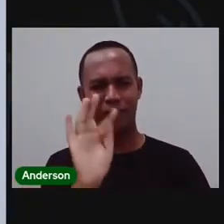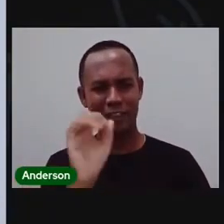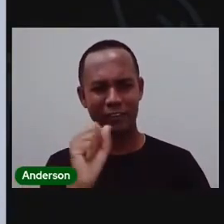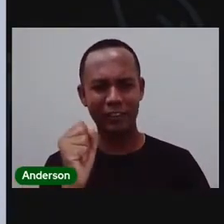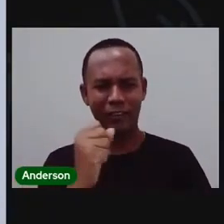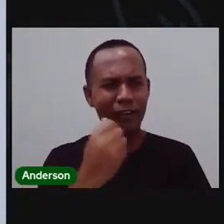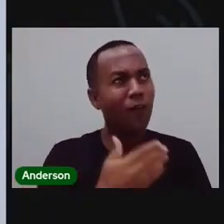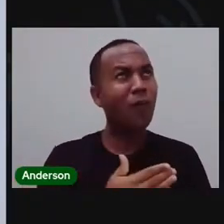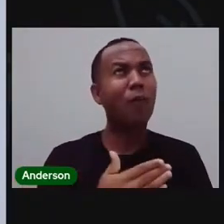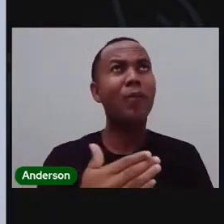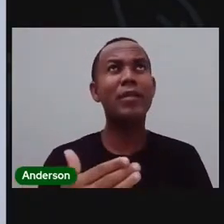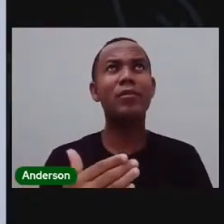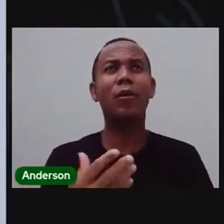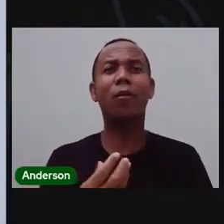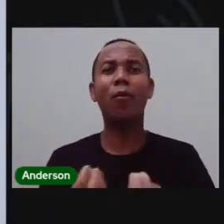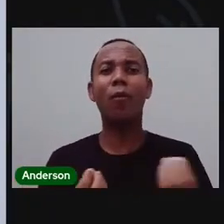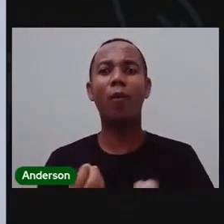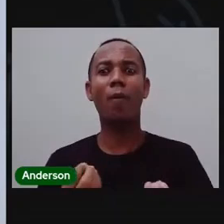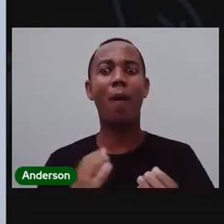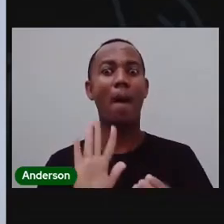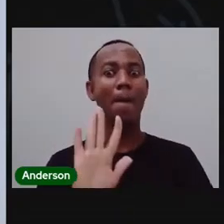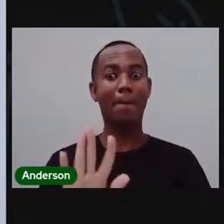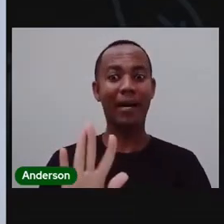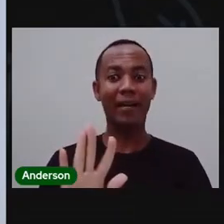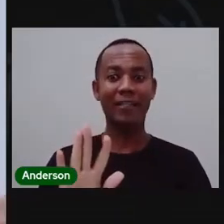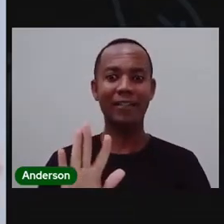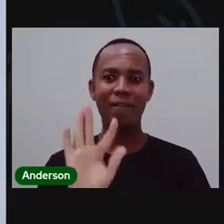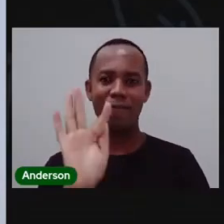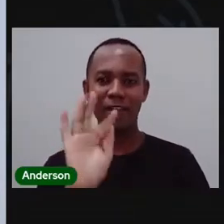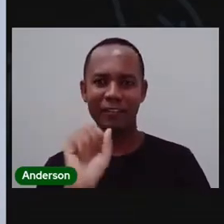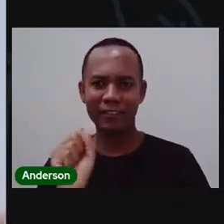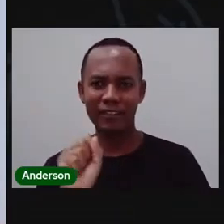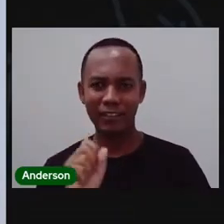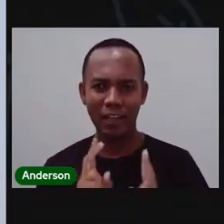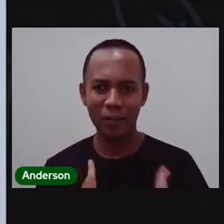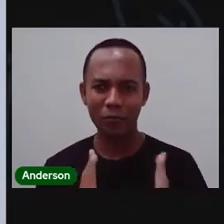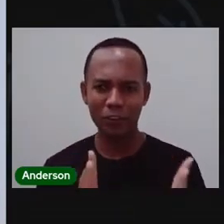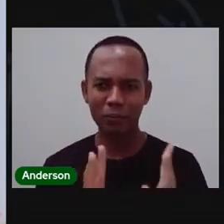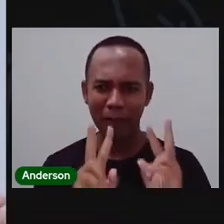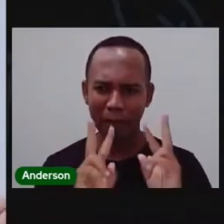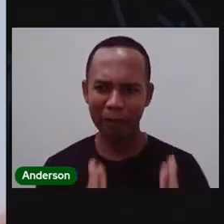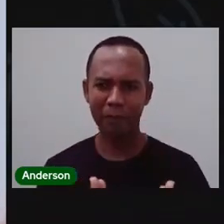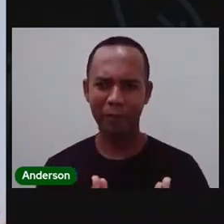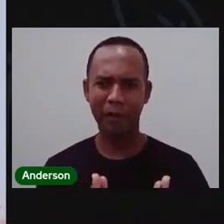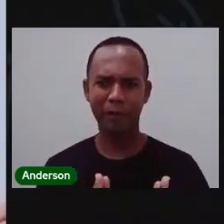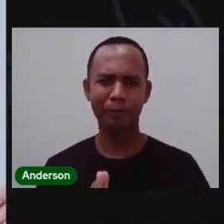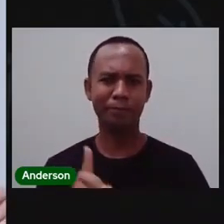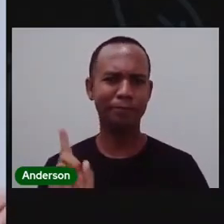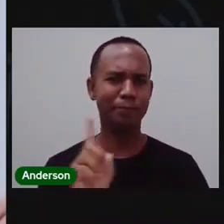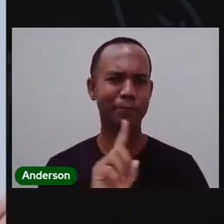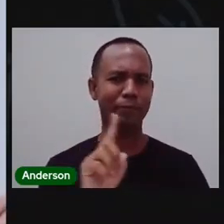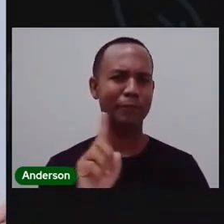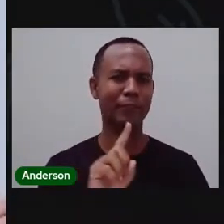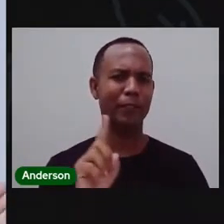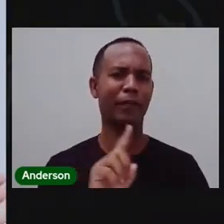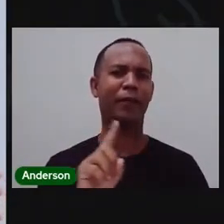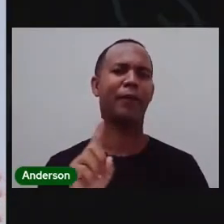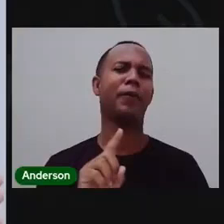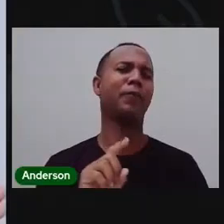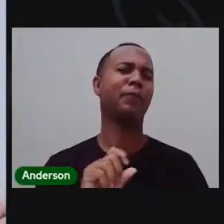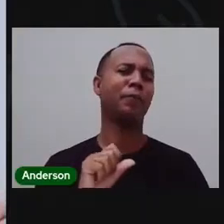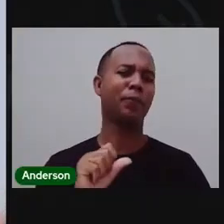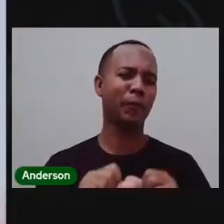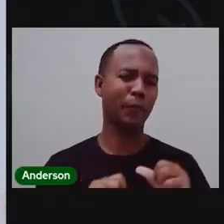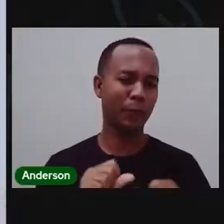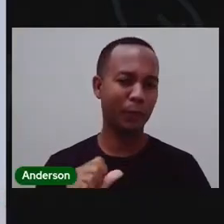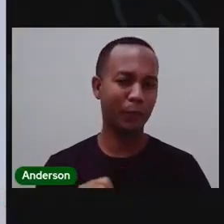de Feira de Santana, mas, obviamente, Feira não continua da mesma maneira. De lá, olha, quando ela era